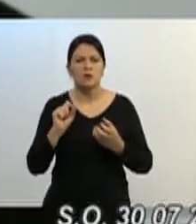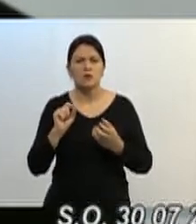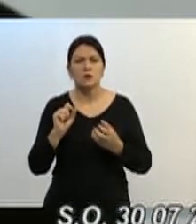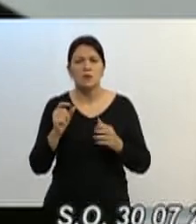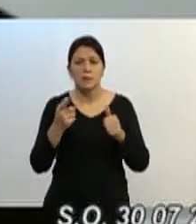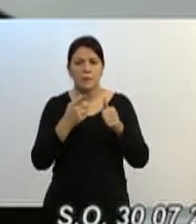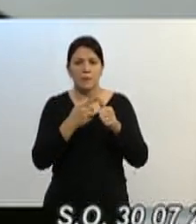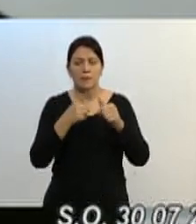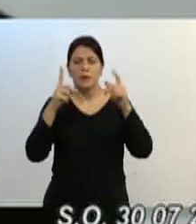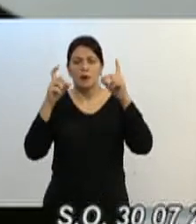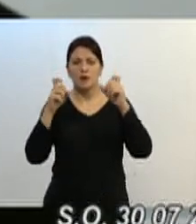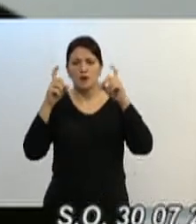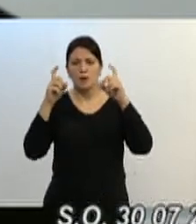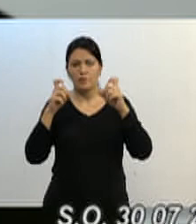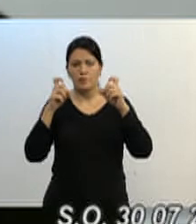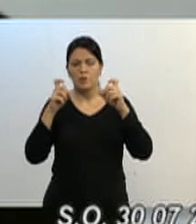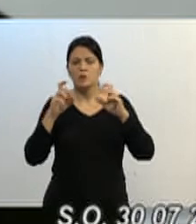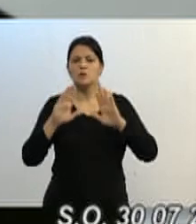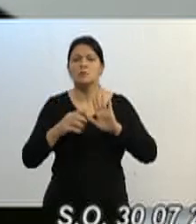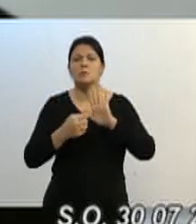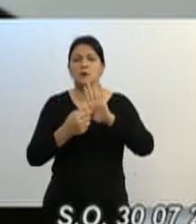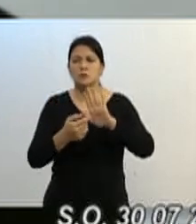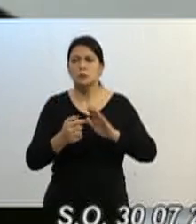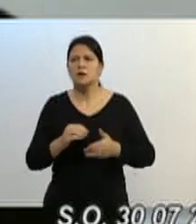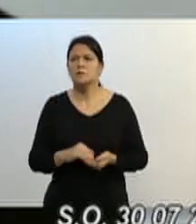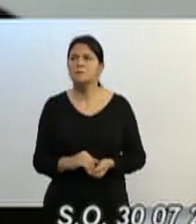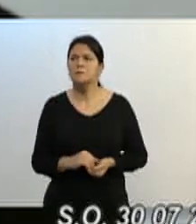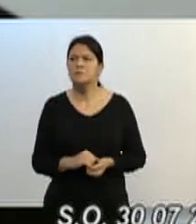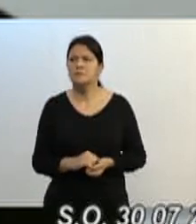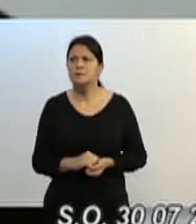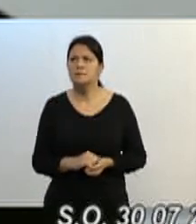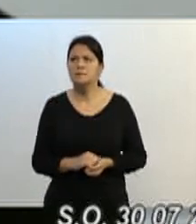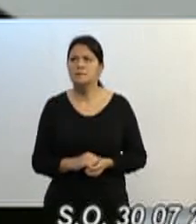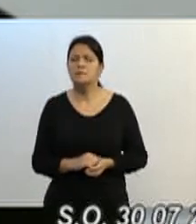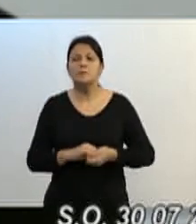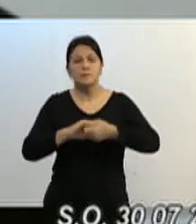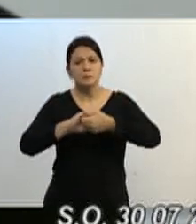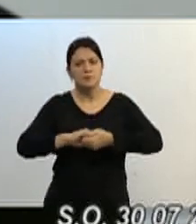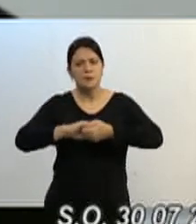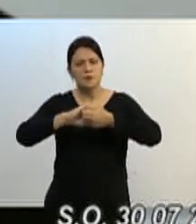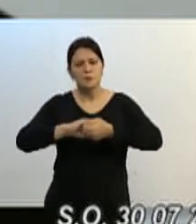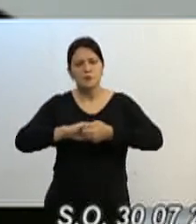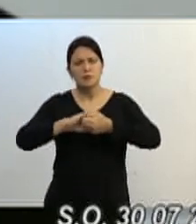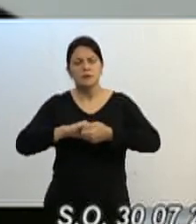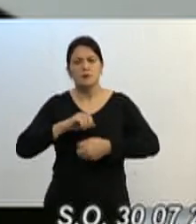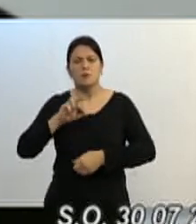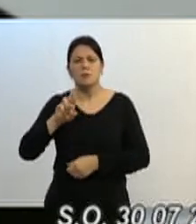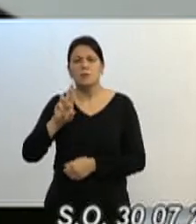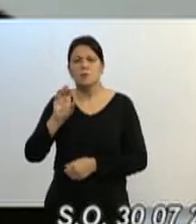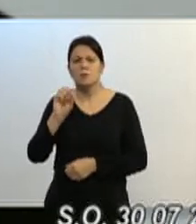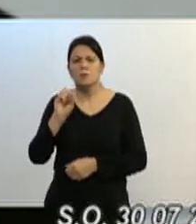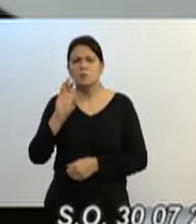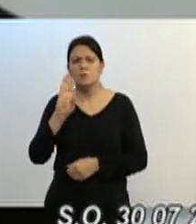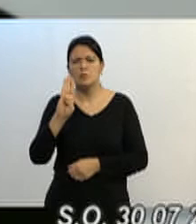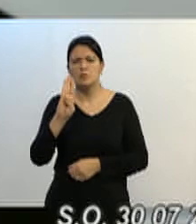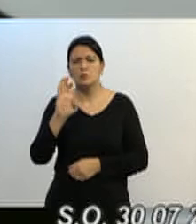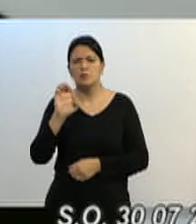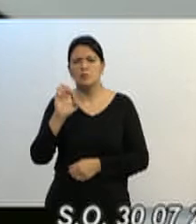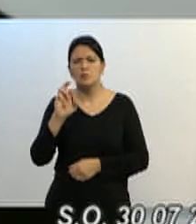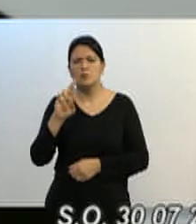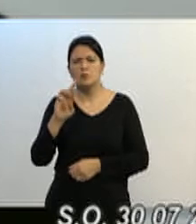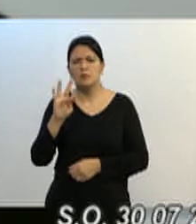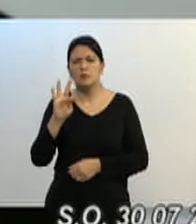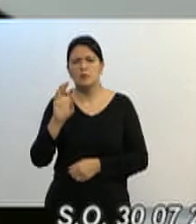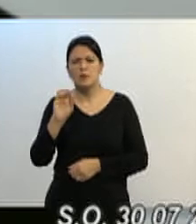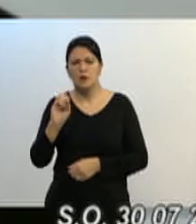foto ali, e deixar ela parada também, para parabenizar Roberto, Roberto, Andréia, Fabiana,